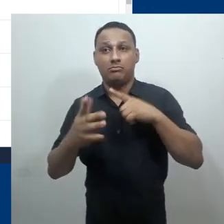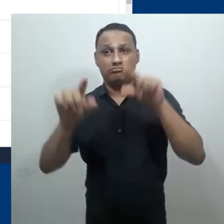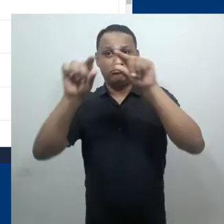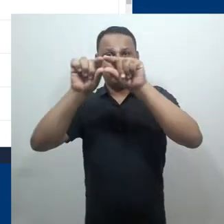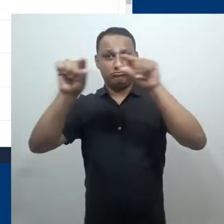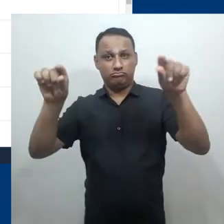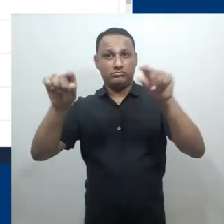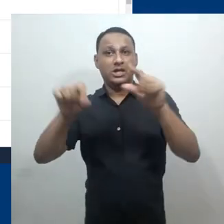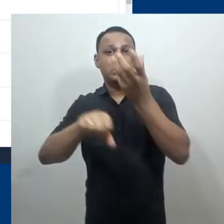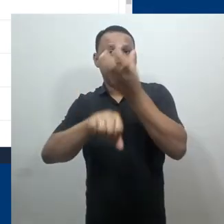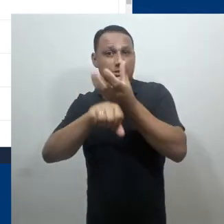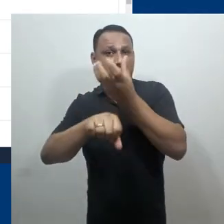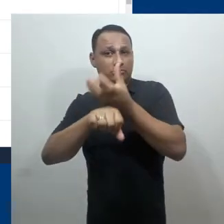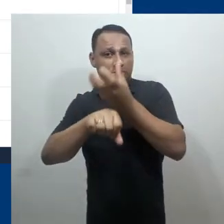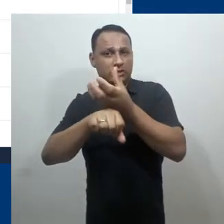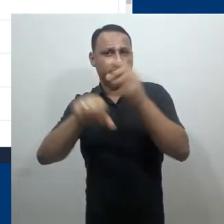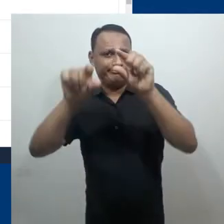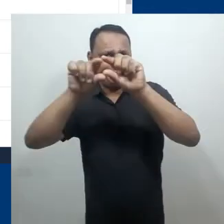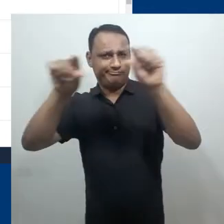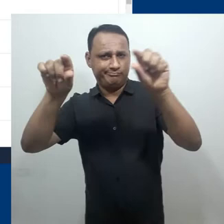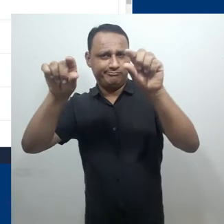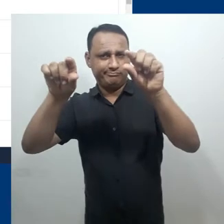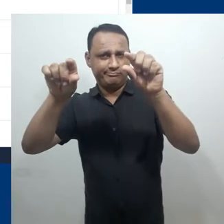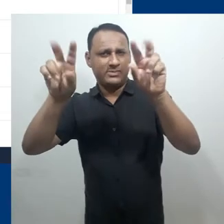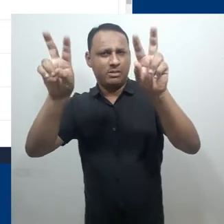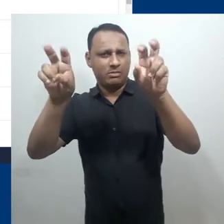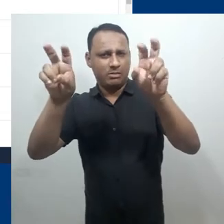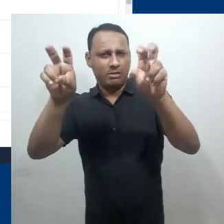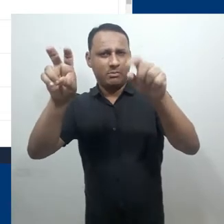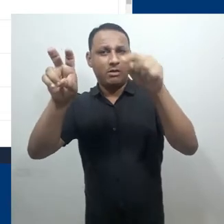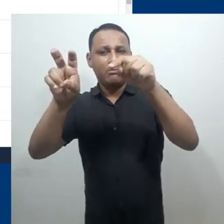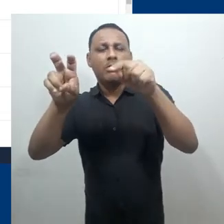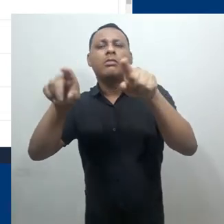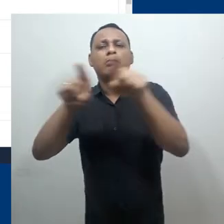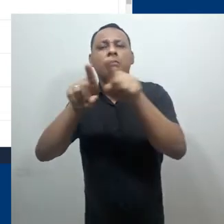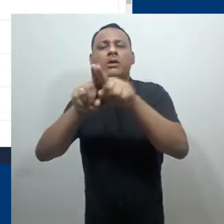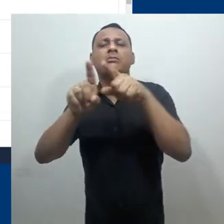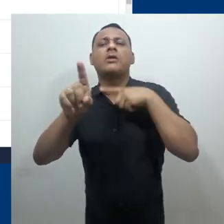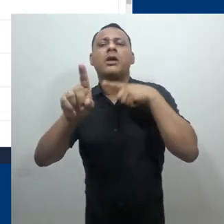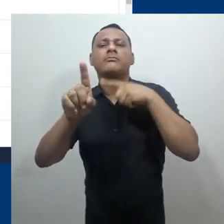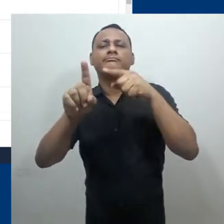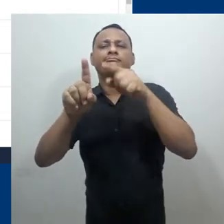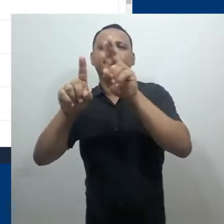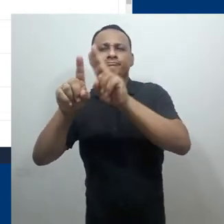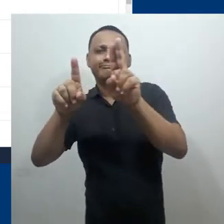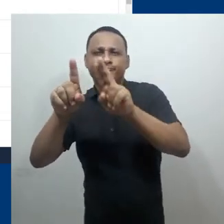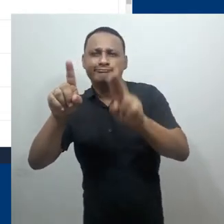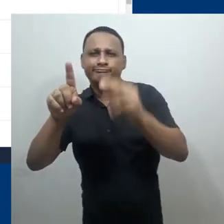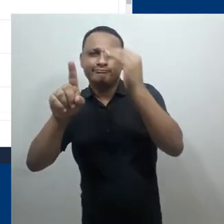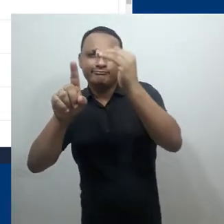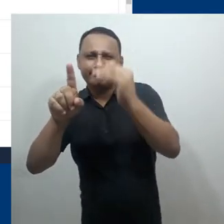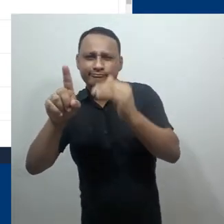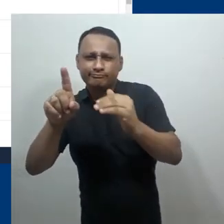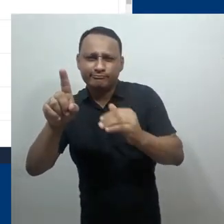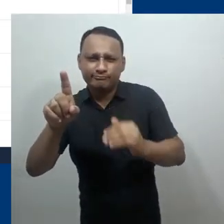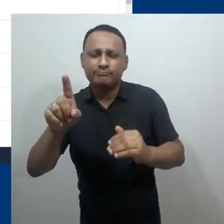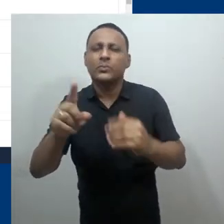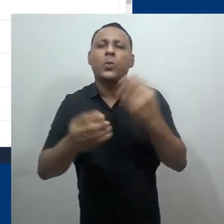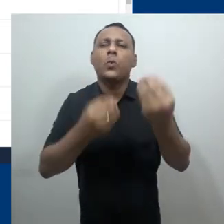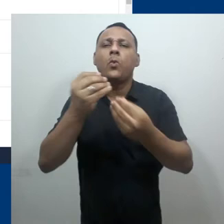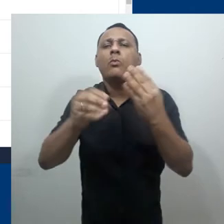um painel com o título do curso disciplina, bem como um caminho que foi seguido até nós